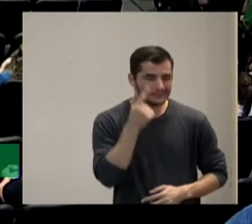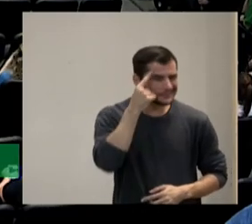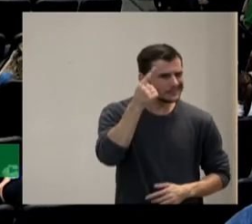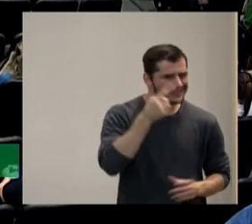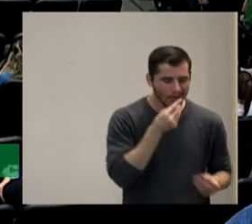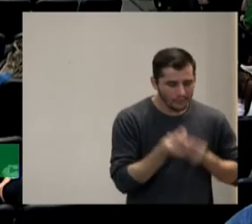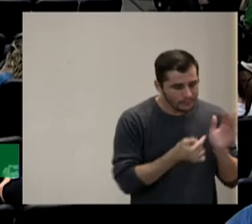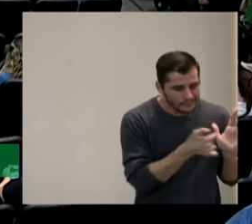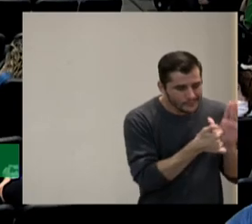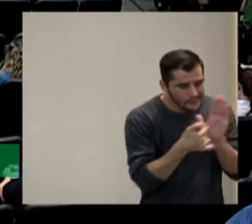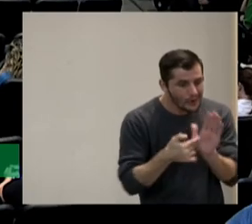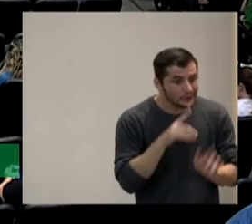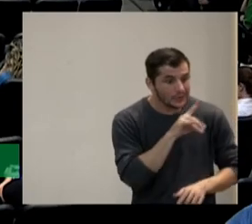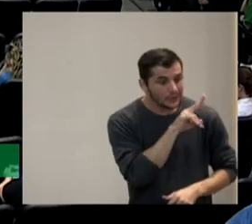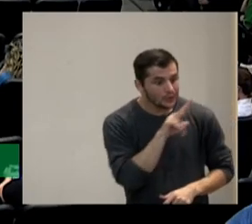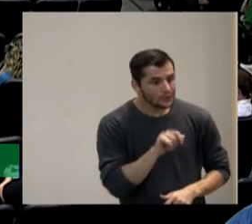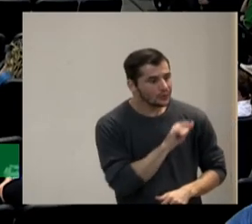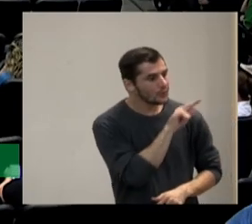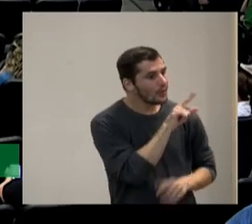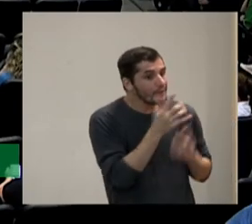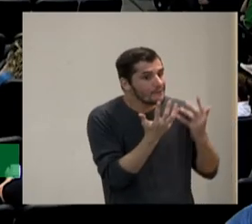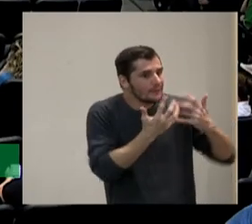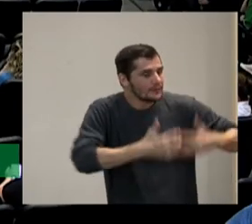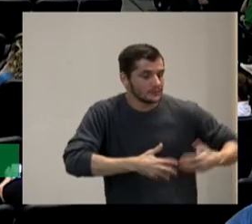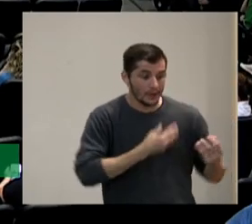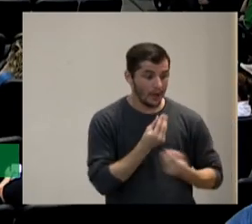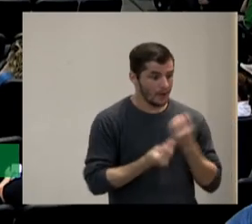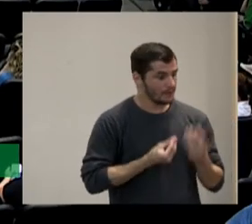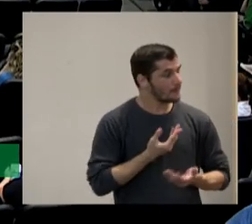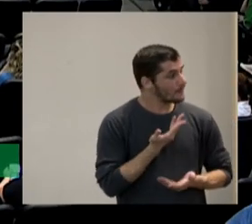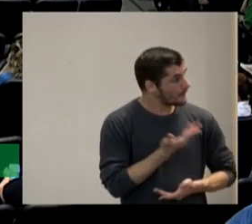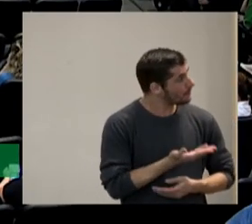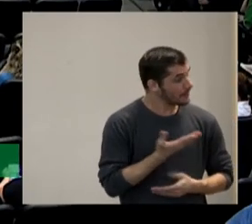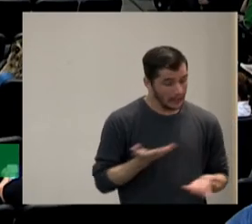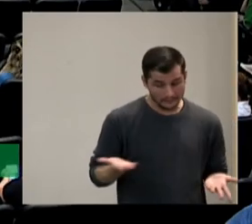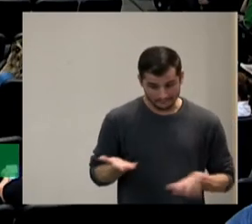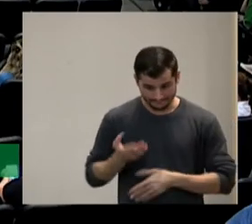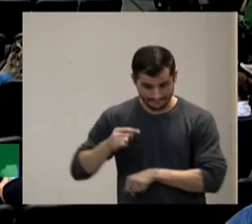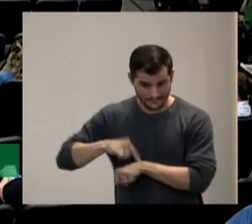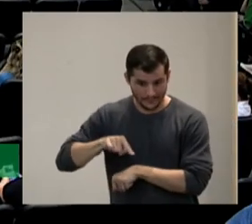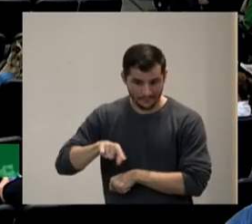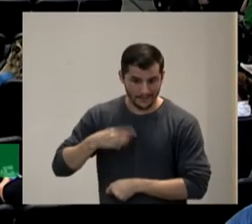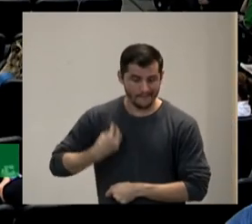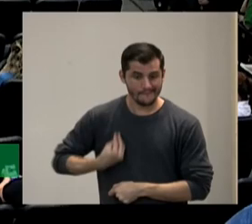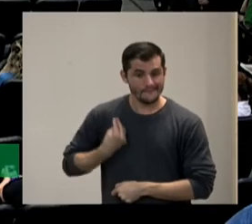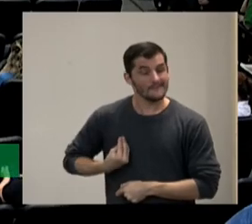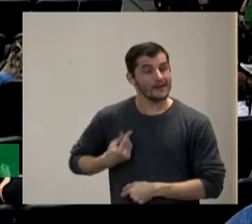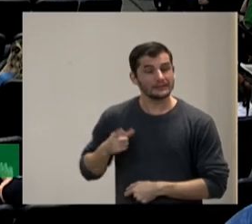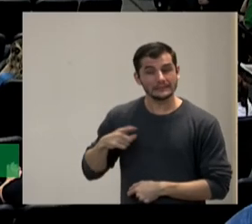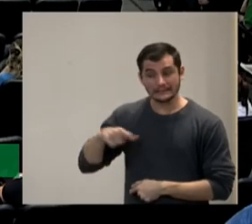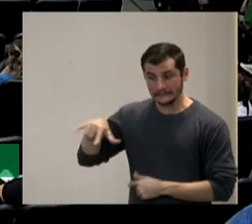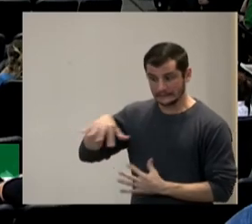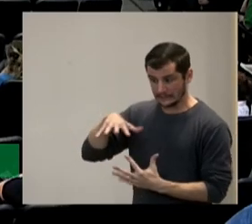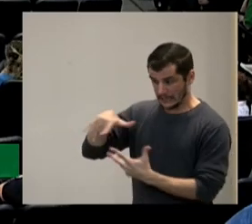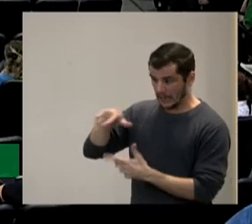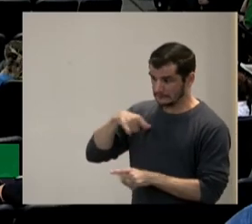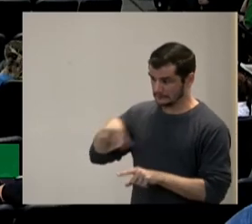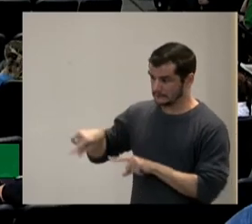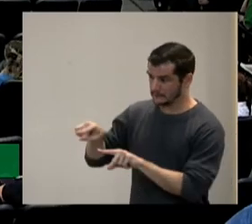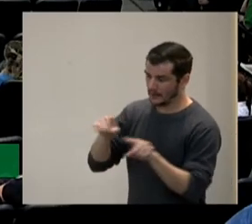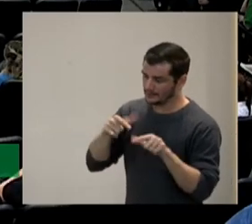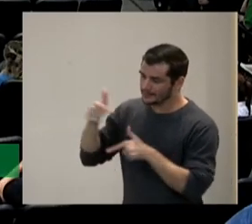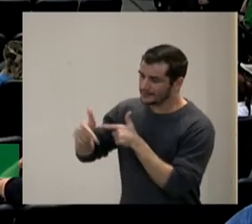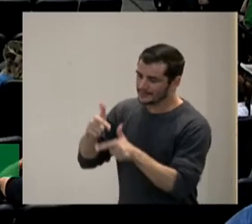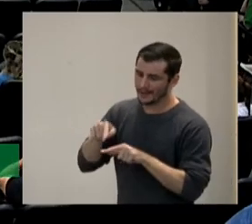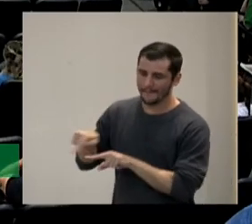dentro da prática poderia funcionar existem neste momento já muitos trabalhos